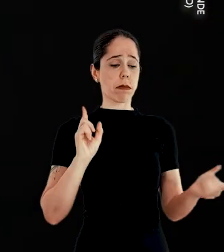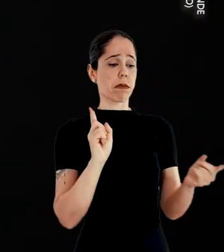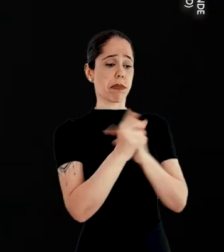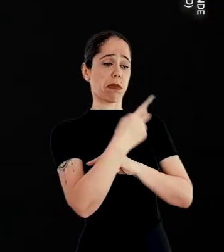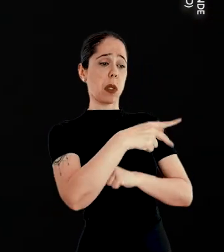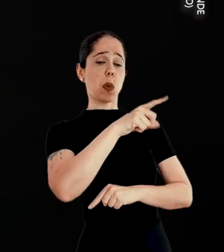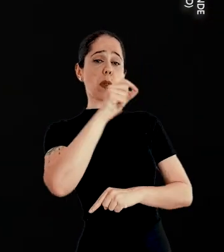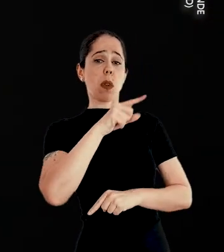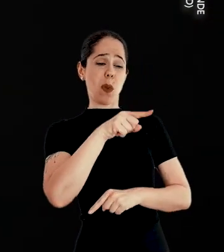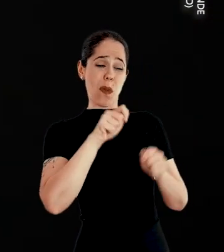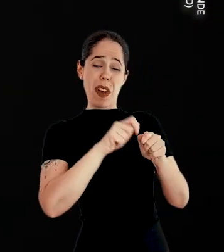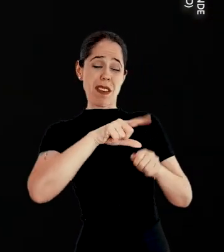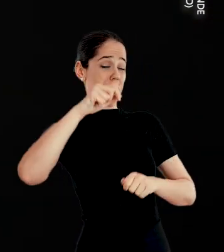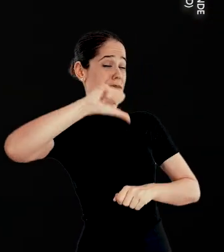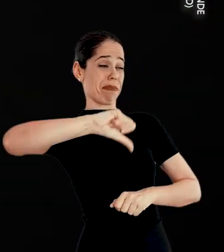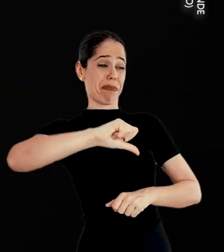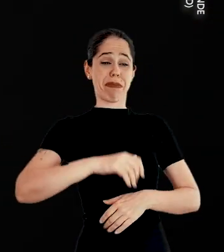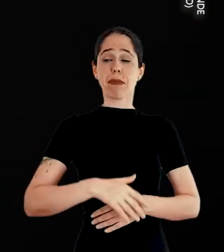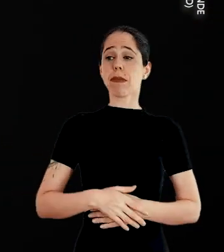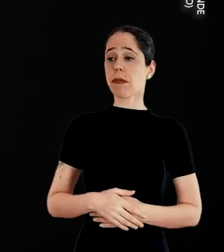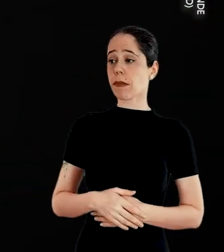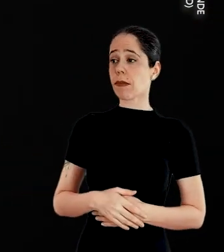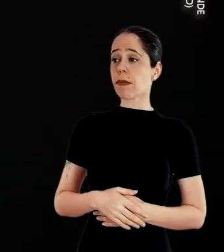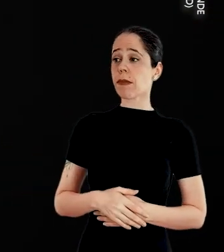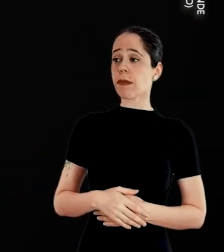Completamente diferente da sua escolha. O senhor fez uma má escolha.